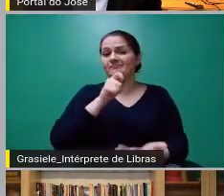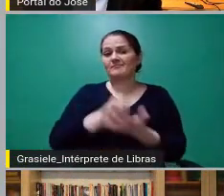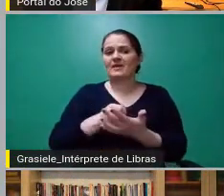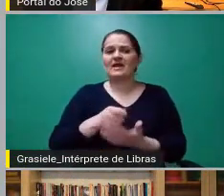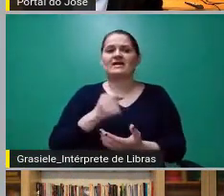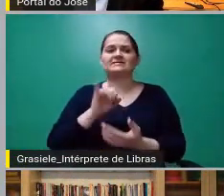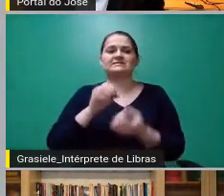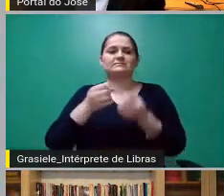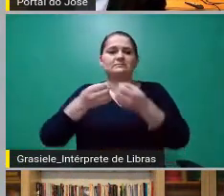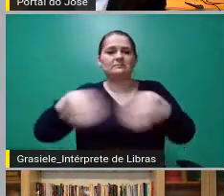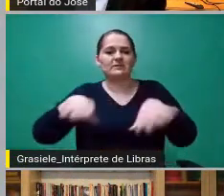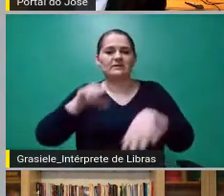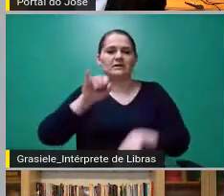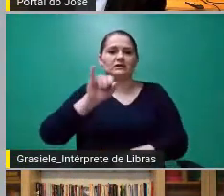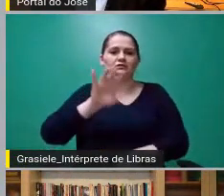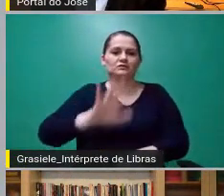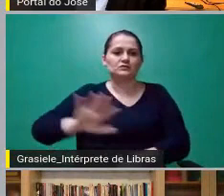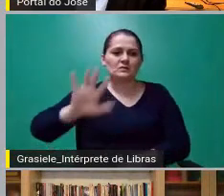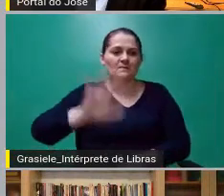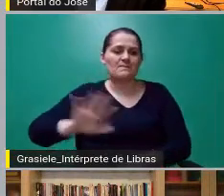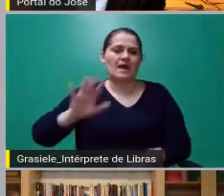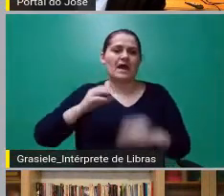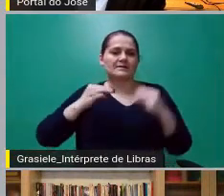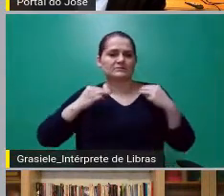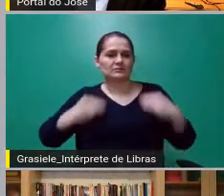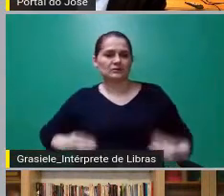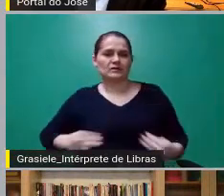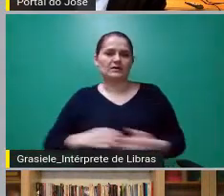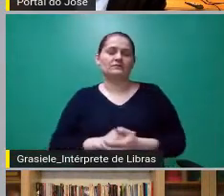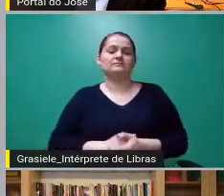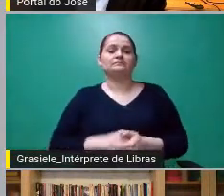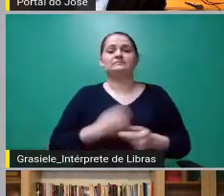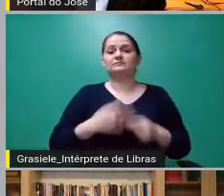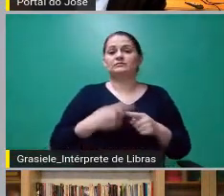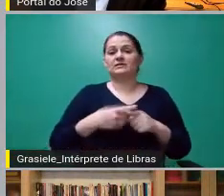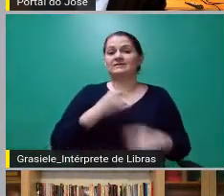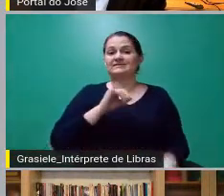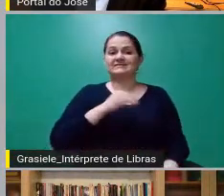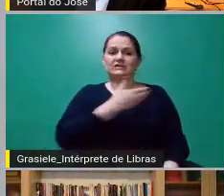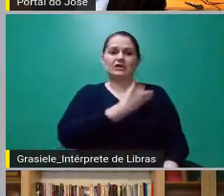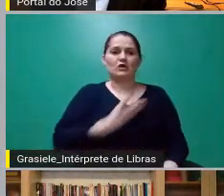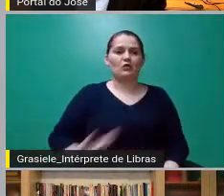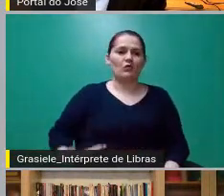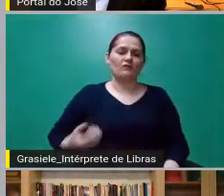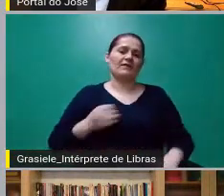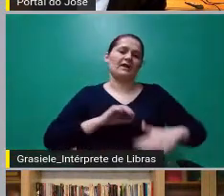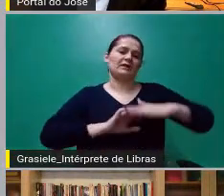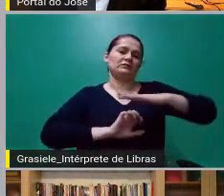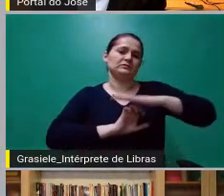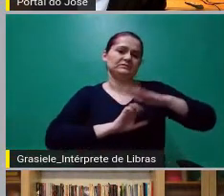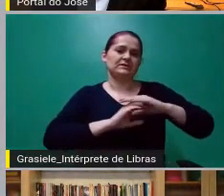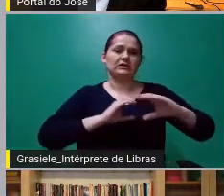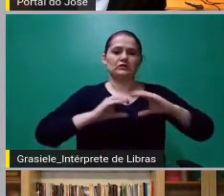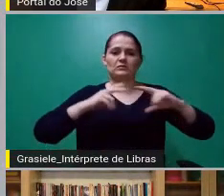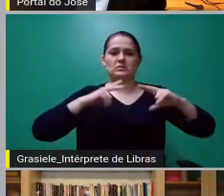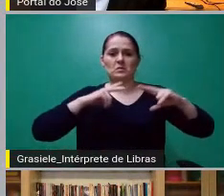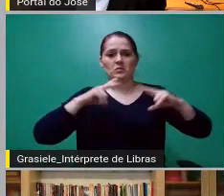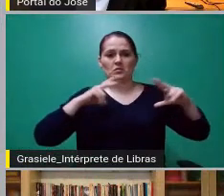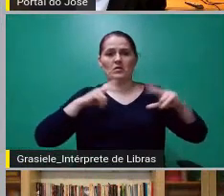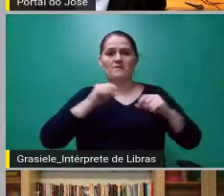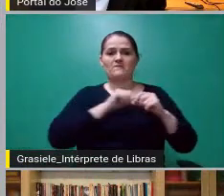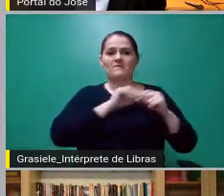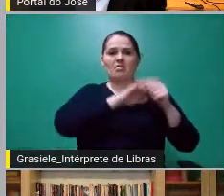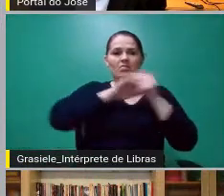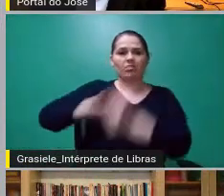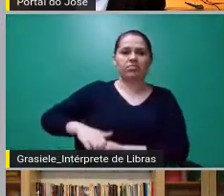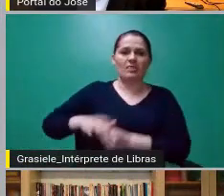defesa, de proteção do cidadão também contra investidas ou do Estado ou da comunicação privada, da comunicação feita pela